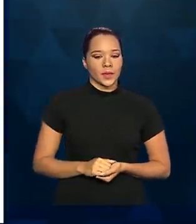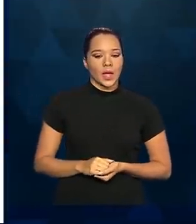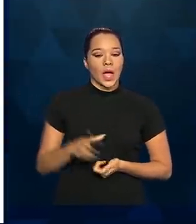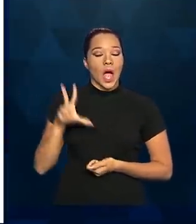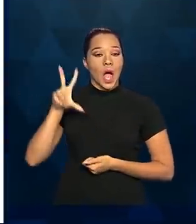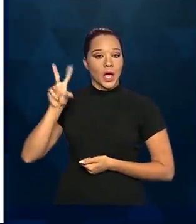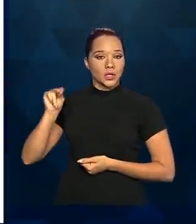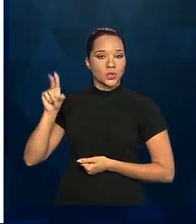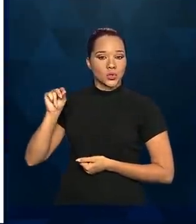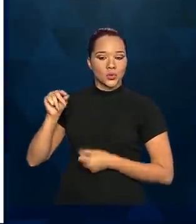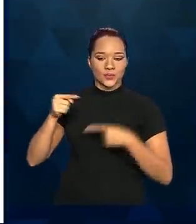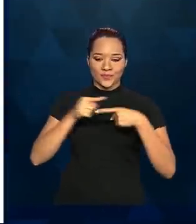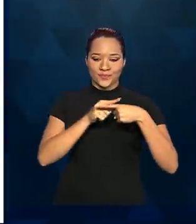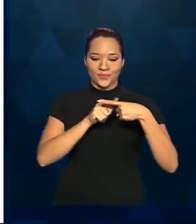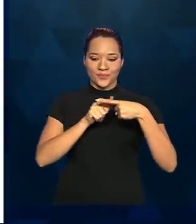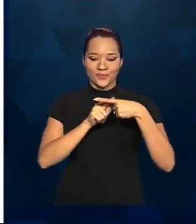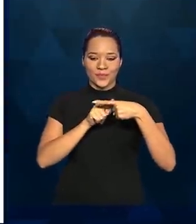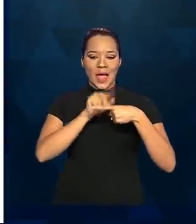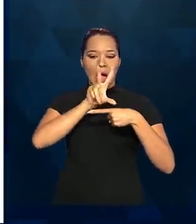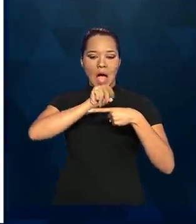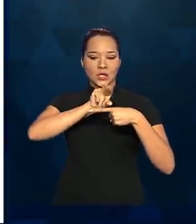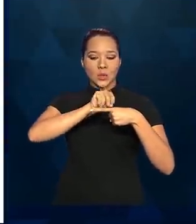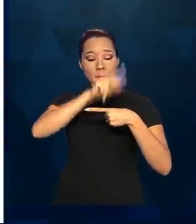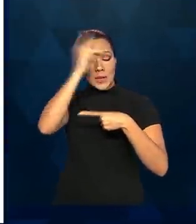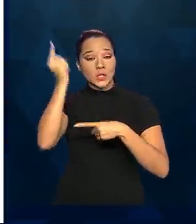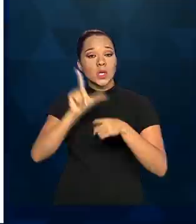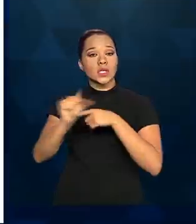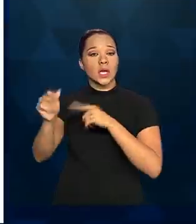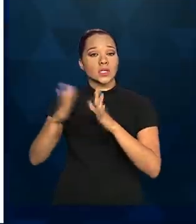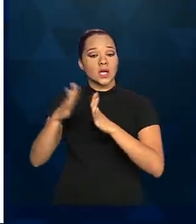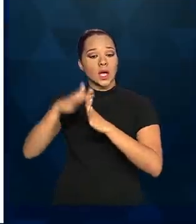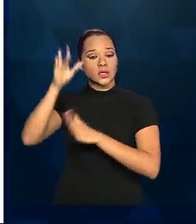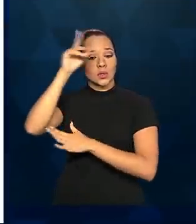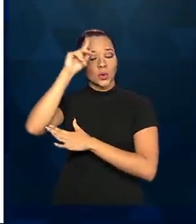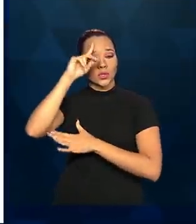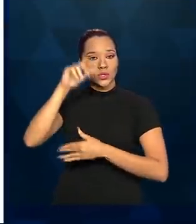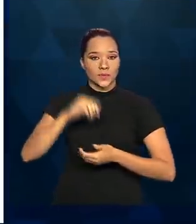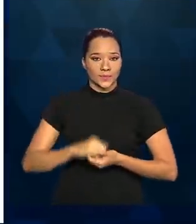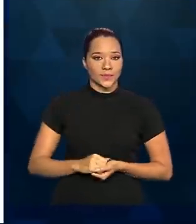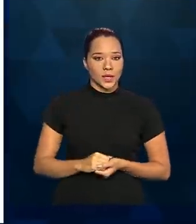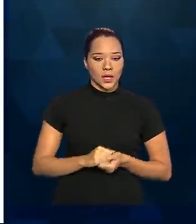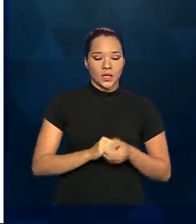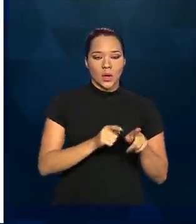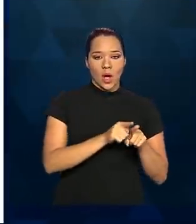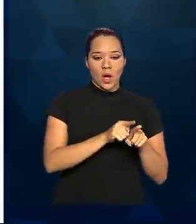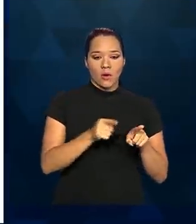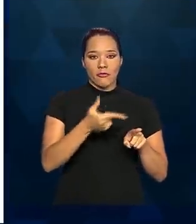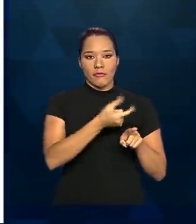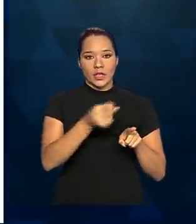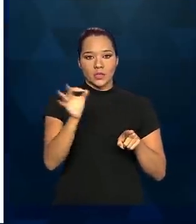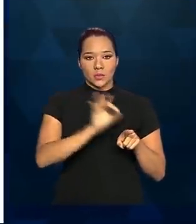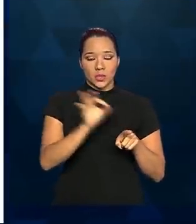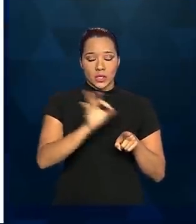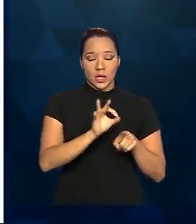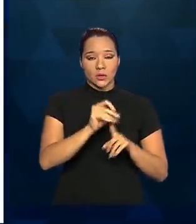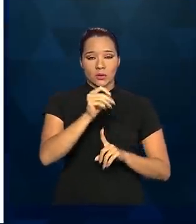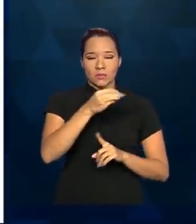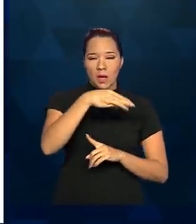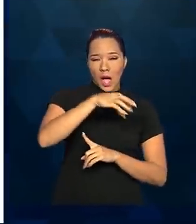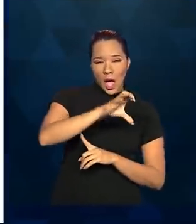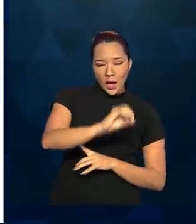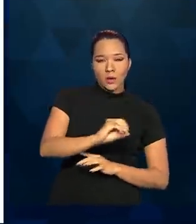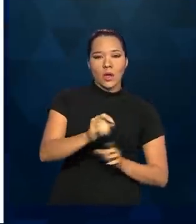azul ali é o percentual de pessoas que saem de casa todos os dias. Então, aumentou de 20% no meio de maio